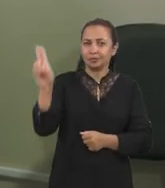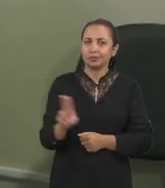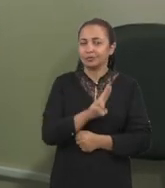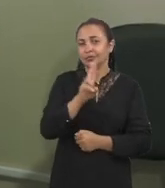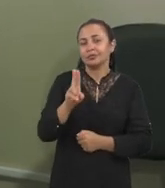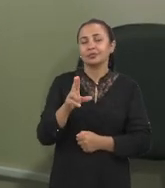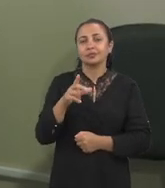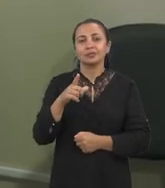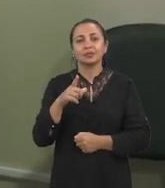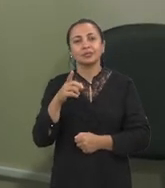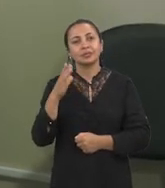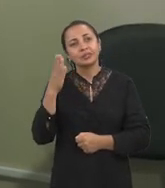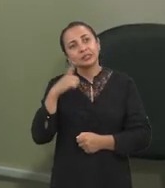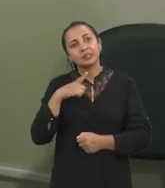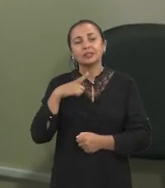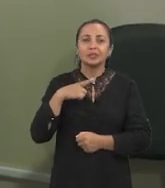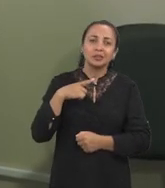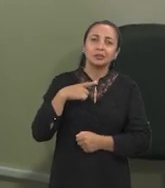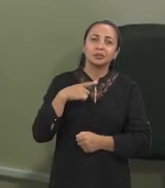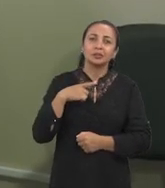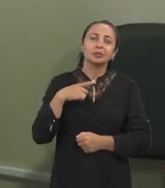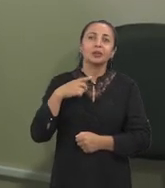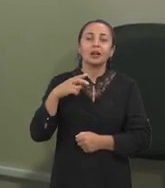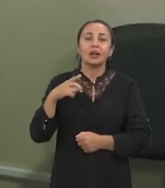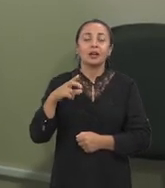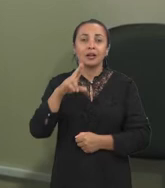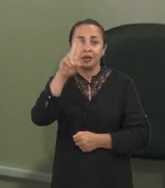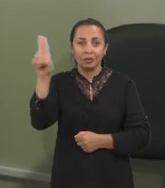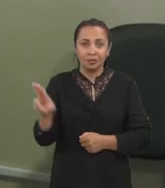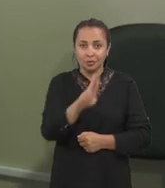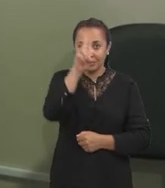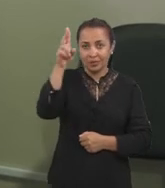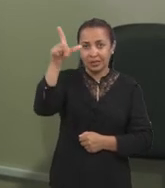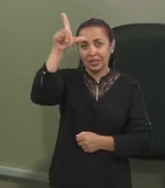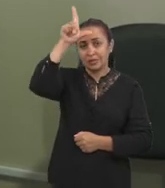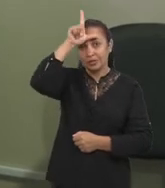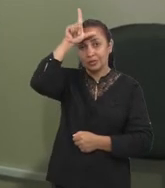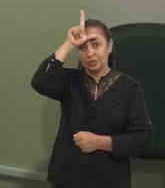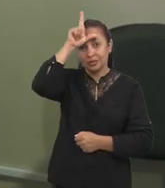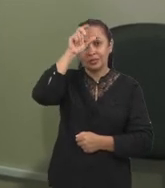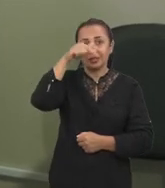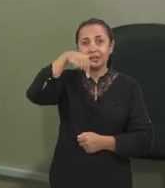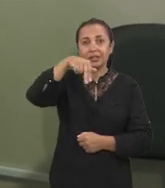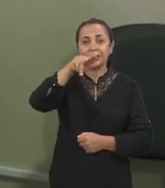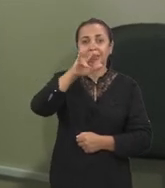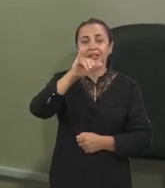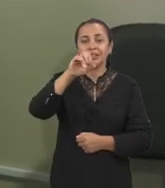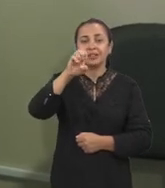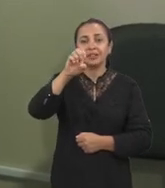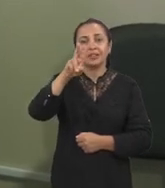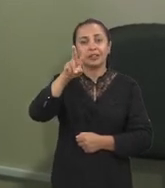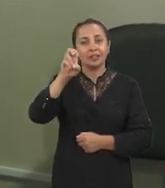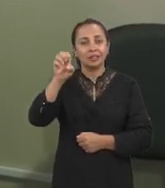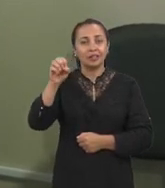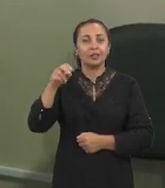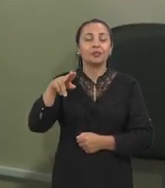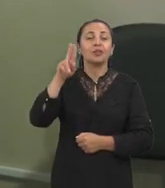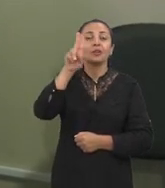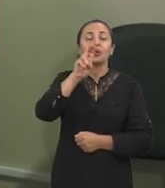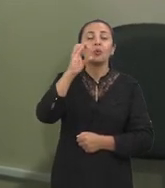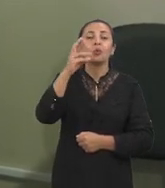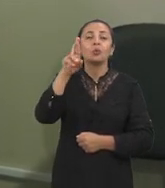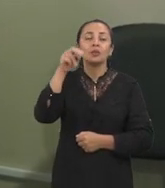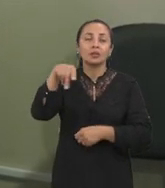sendo a Universidade de Lida a Universidade de Kiev, na Ucrânia, com a Agência Espacial Europeia, a NASA, e aí